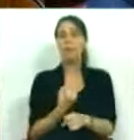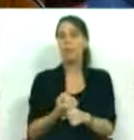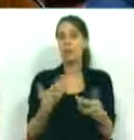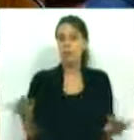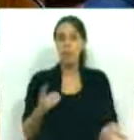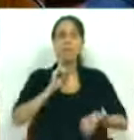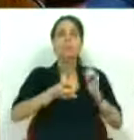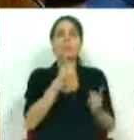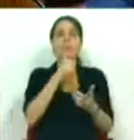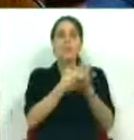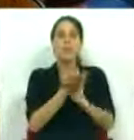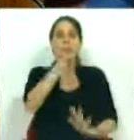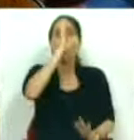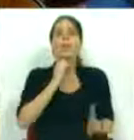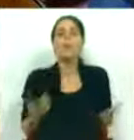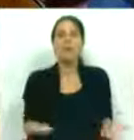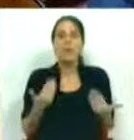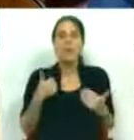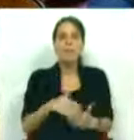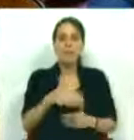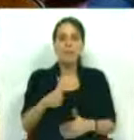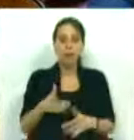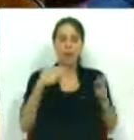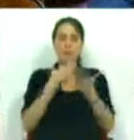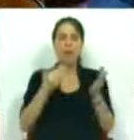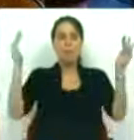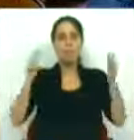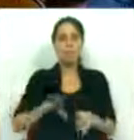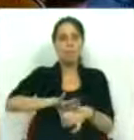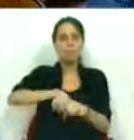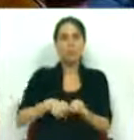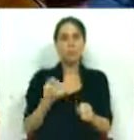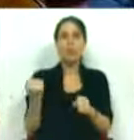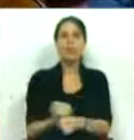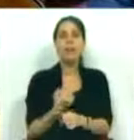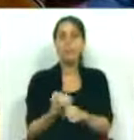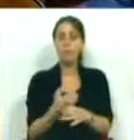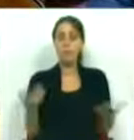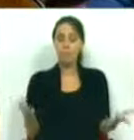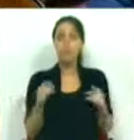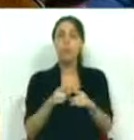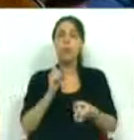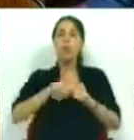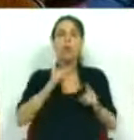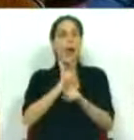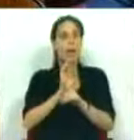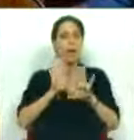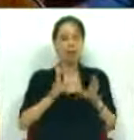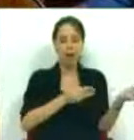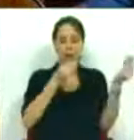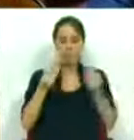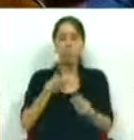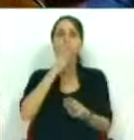trabalho e que medidas o Governo vai levar a cabo para minimizar a destruição do emprego, para além daquela que já